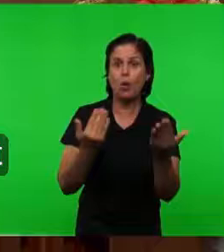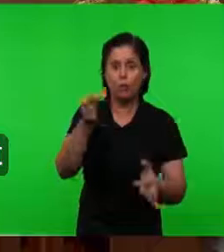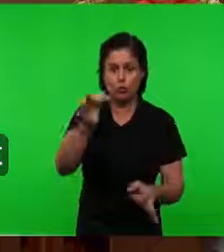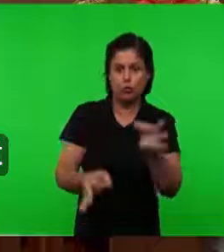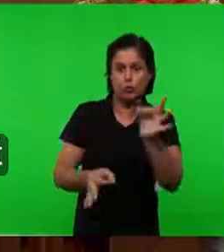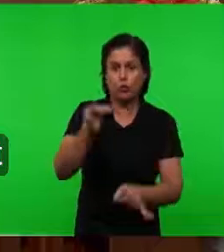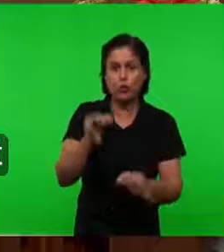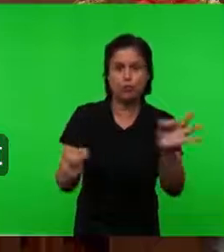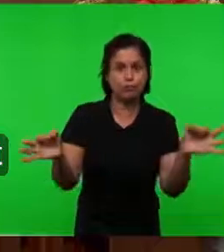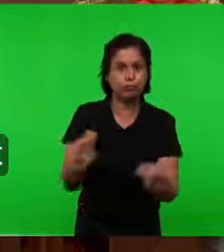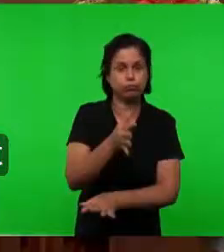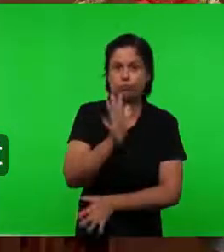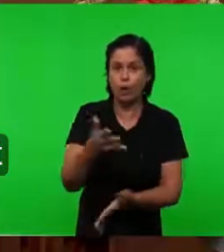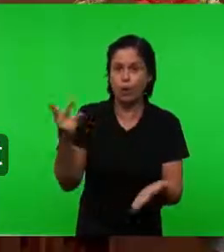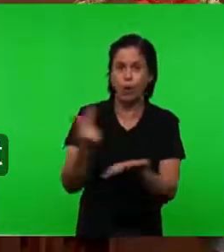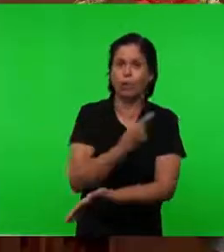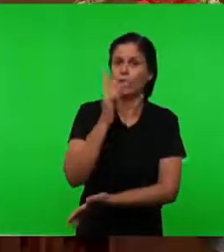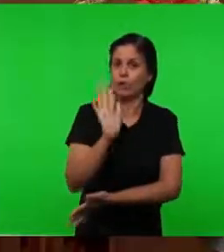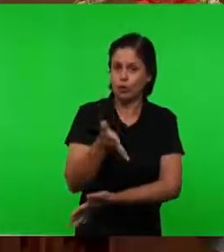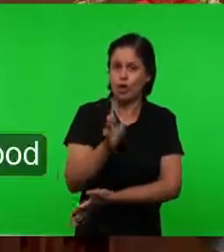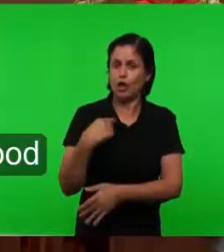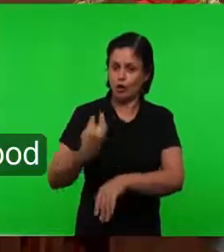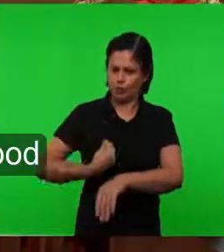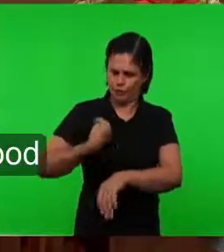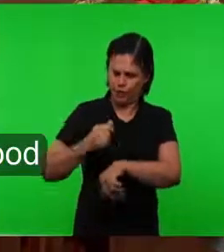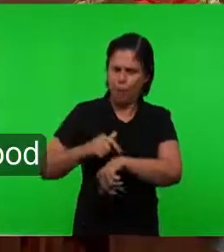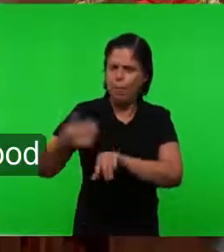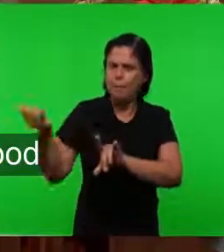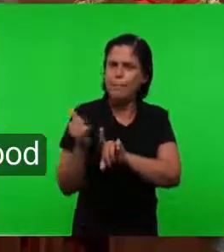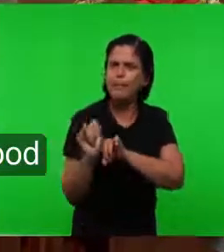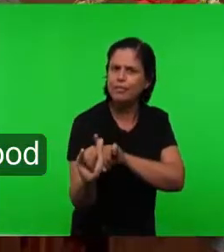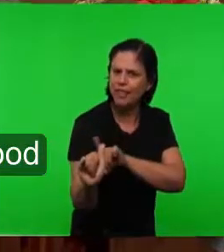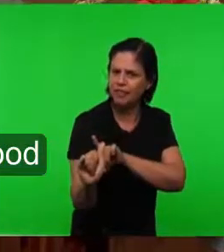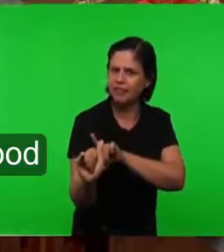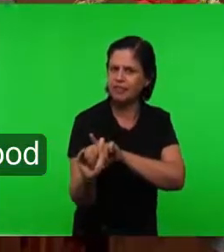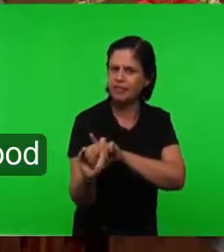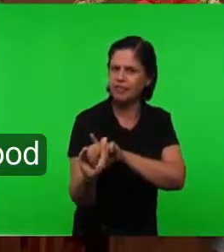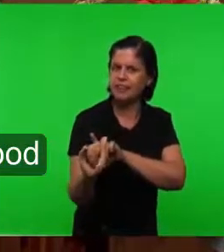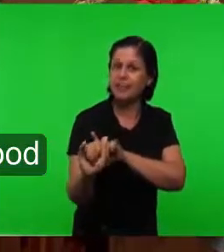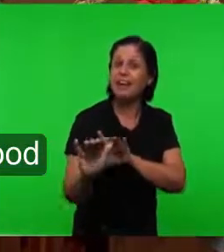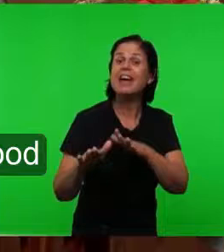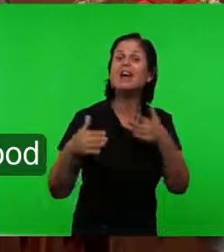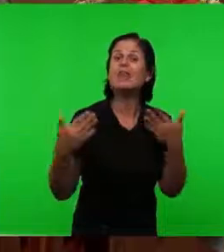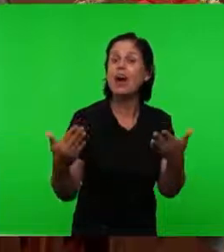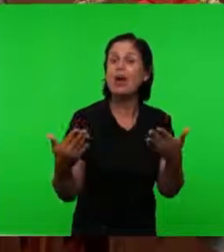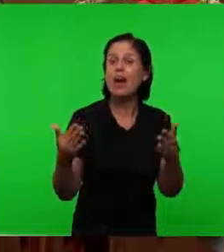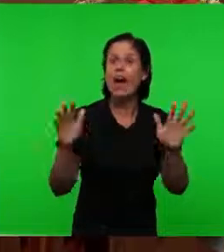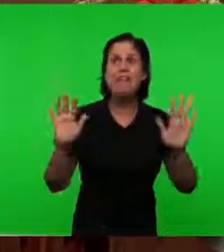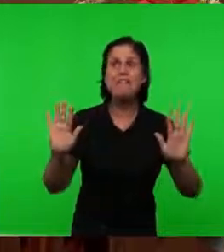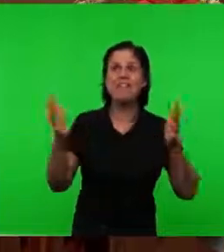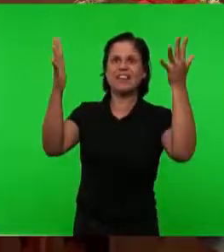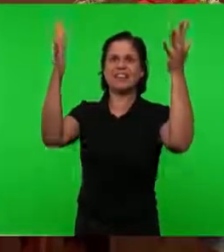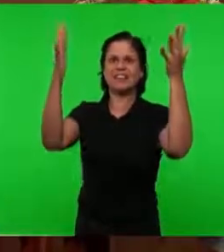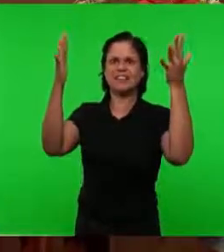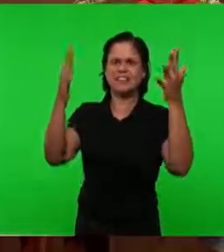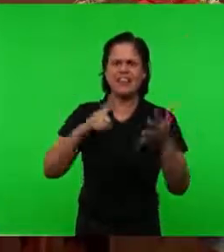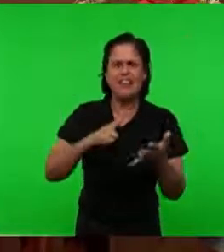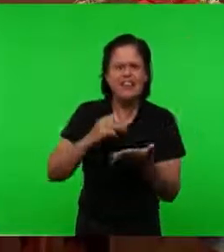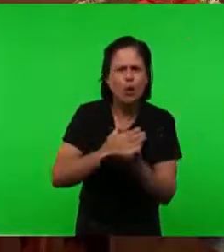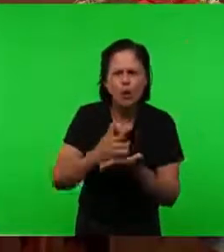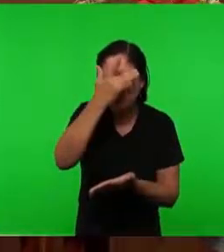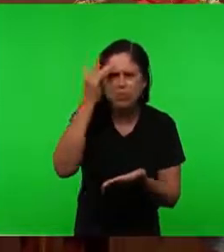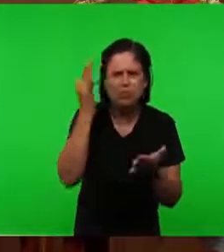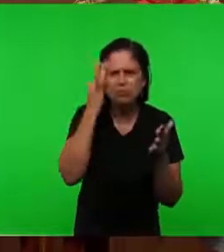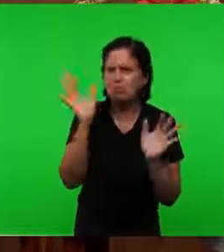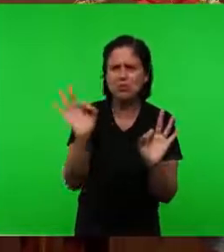Um momento Profético Extraordinário Que é A festa Que muitos Não entenderam Nós estamos Saindo da